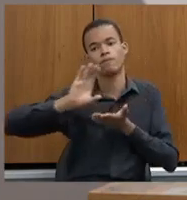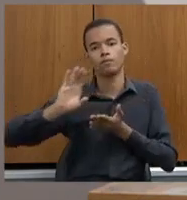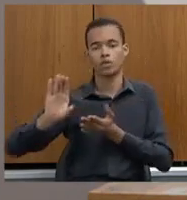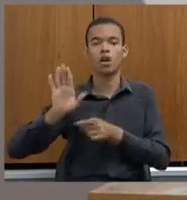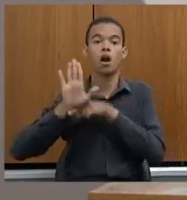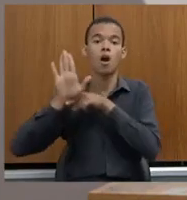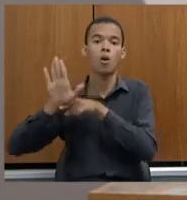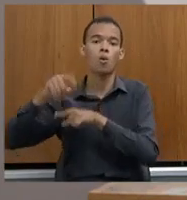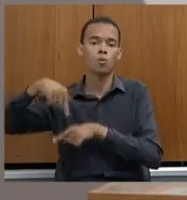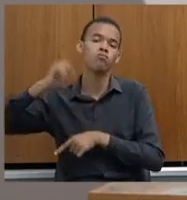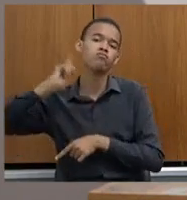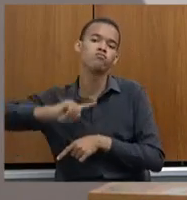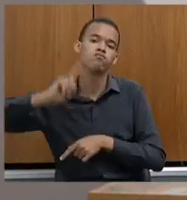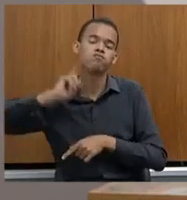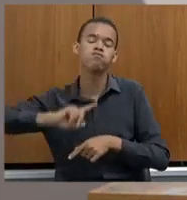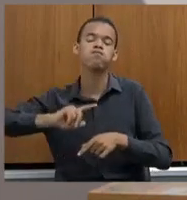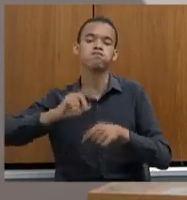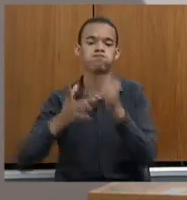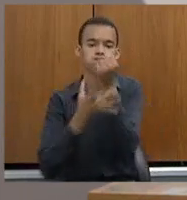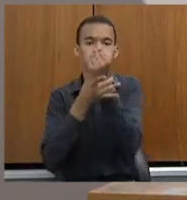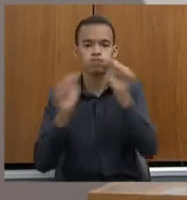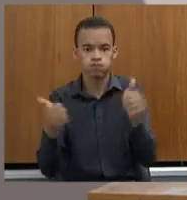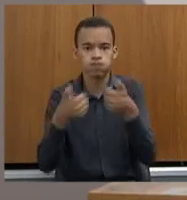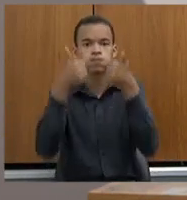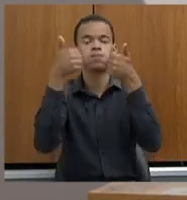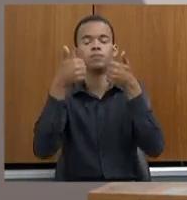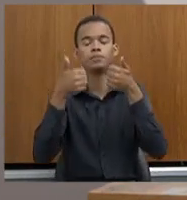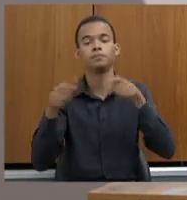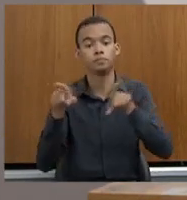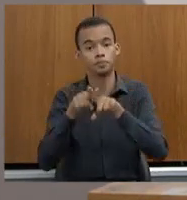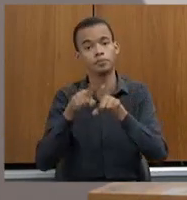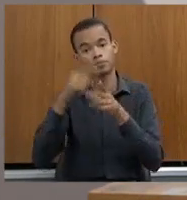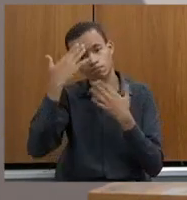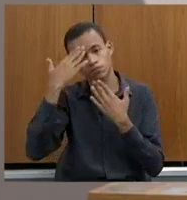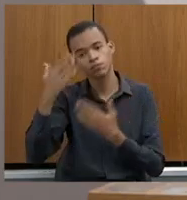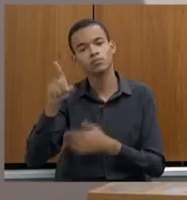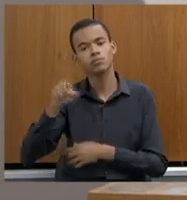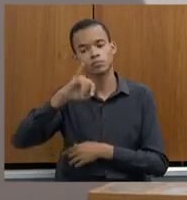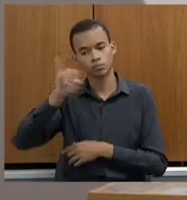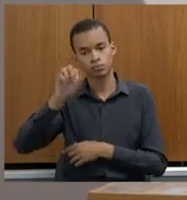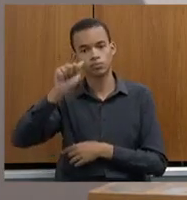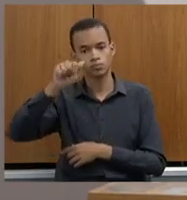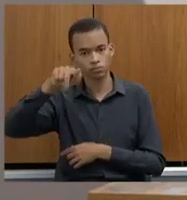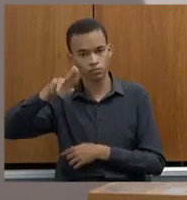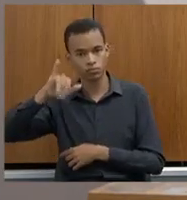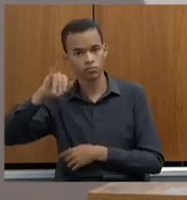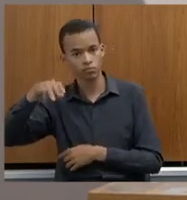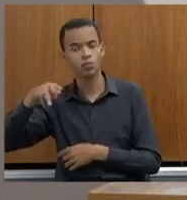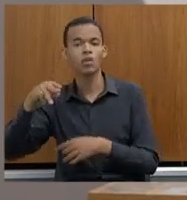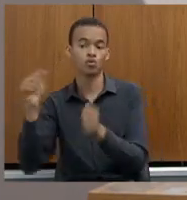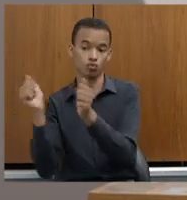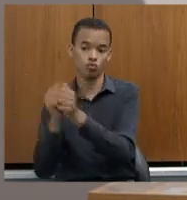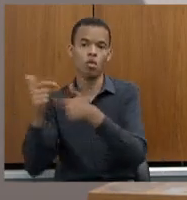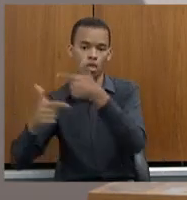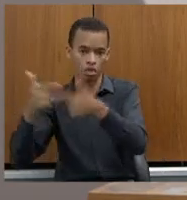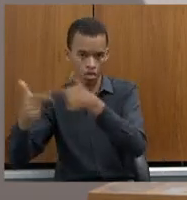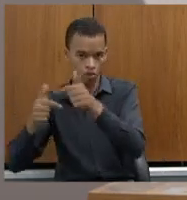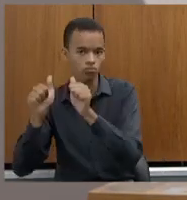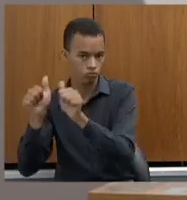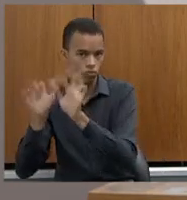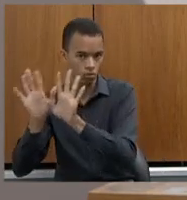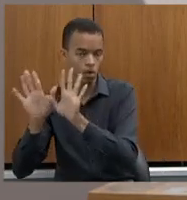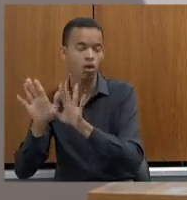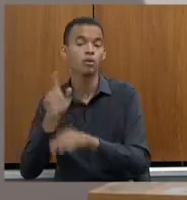uma segurança. Eu acho que o Joaquim e o povo dele aguentar fazer só de Minas Gerais, mas das estradas federais, de